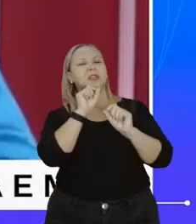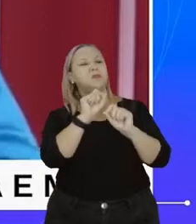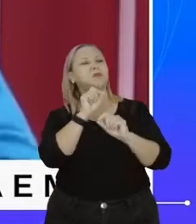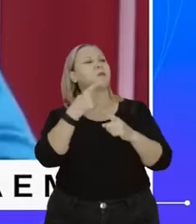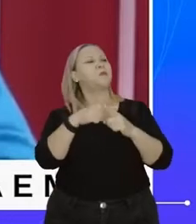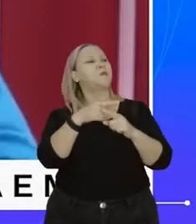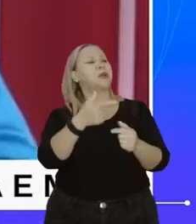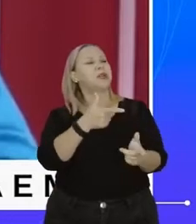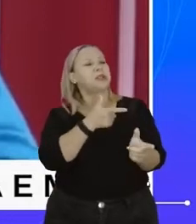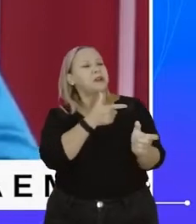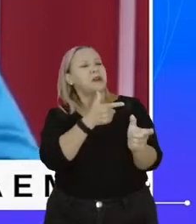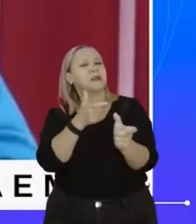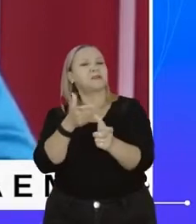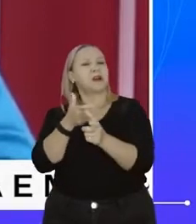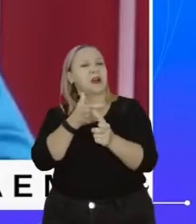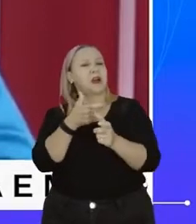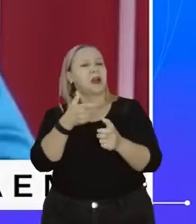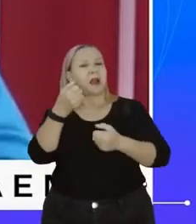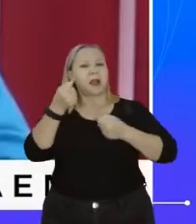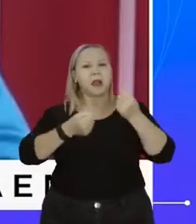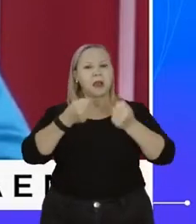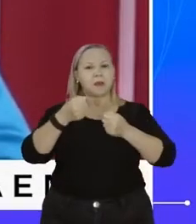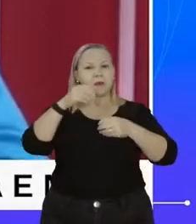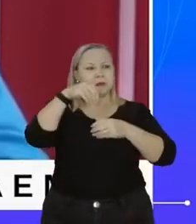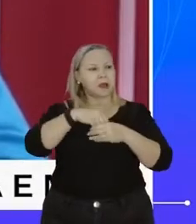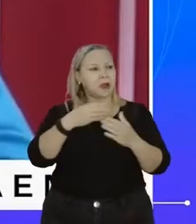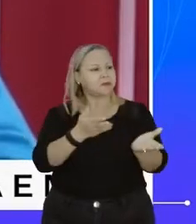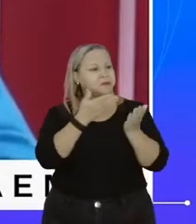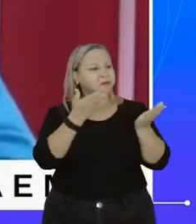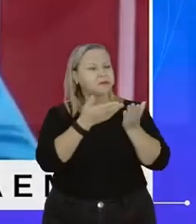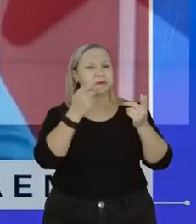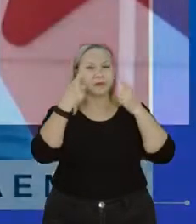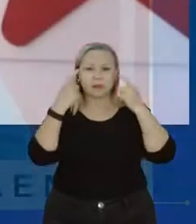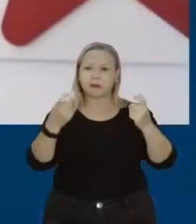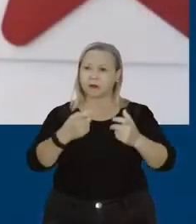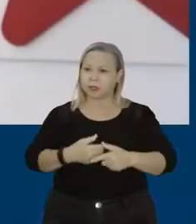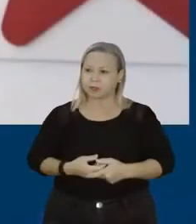anda com essa arma no carro e anda incitando a violência.